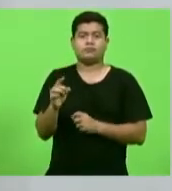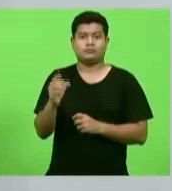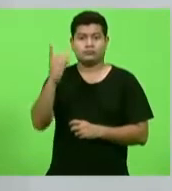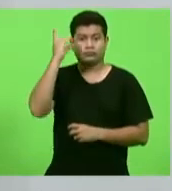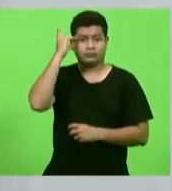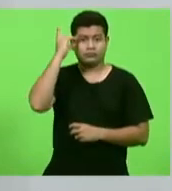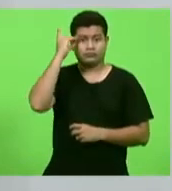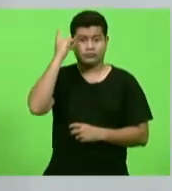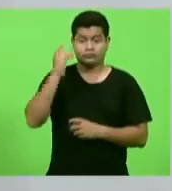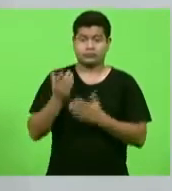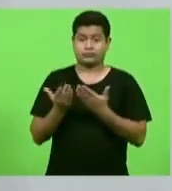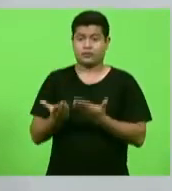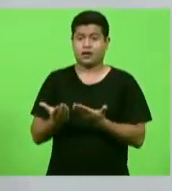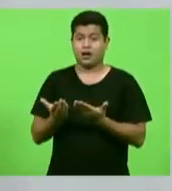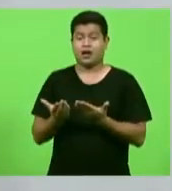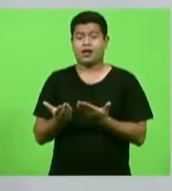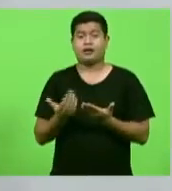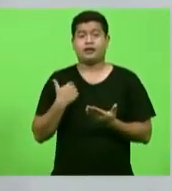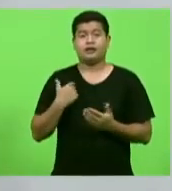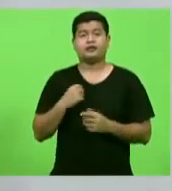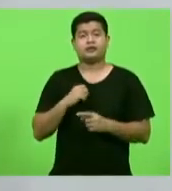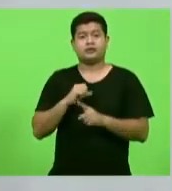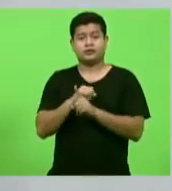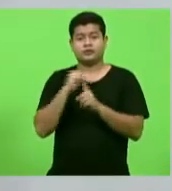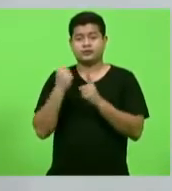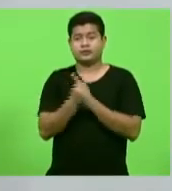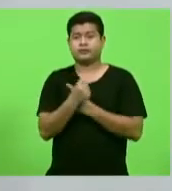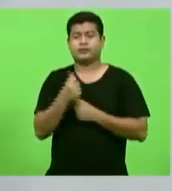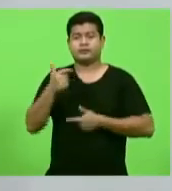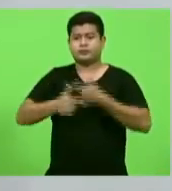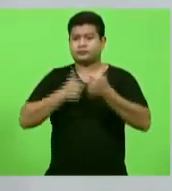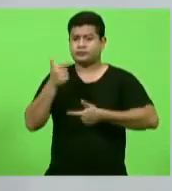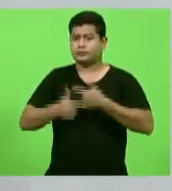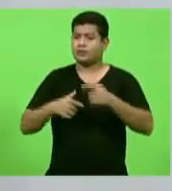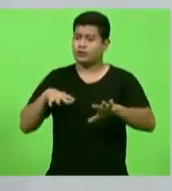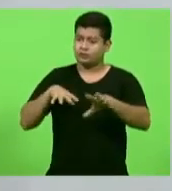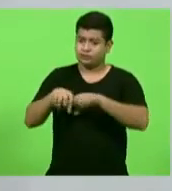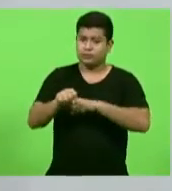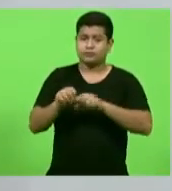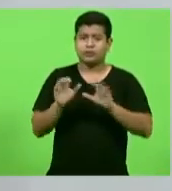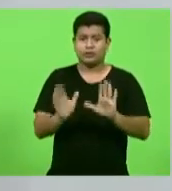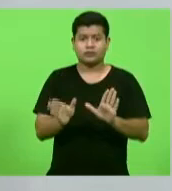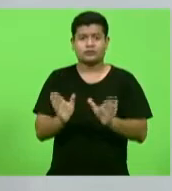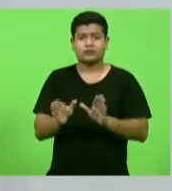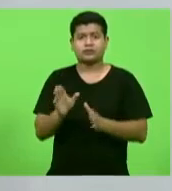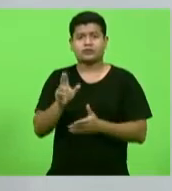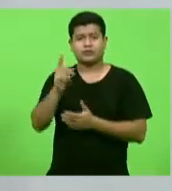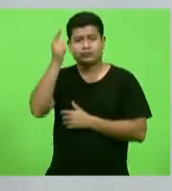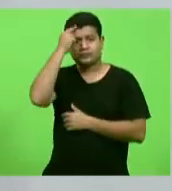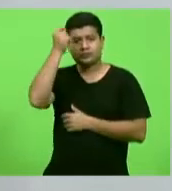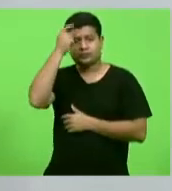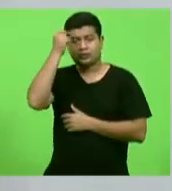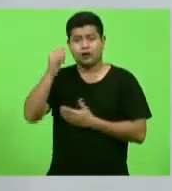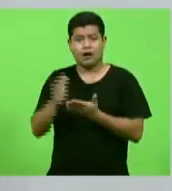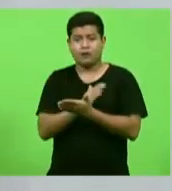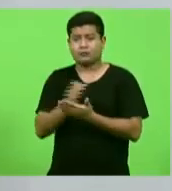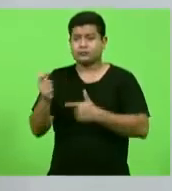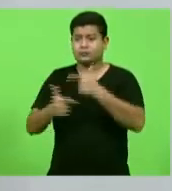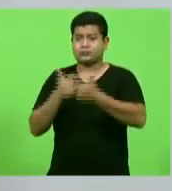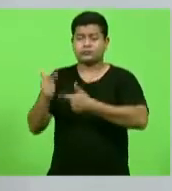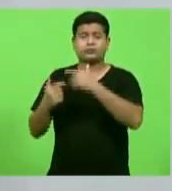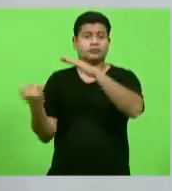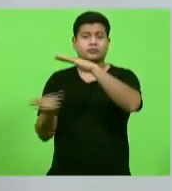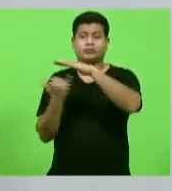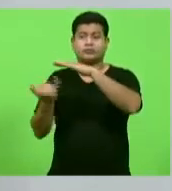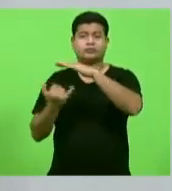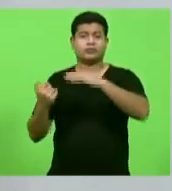na sociedade, trabalhando, estudando, temos pessoas formadas em faculdade, pessoas trabalhando em indústrias. E